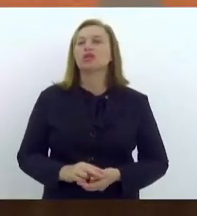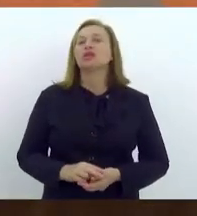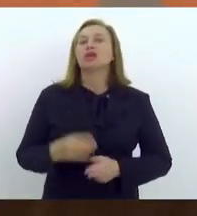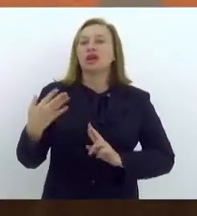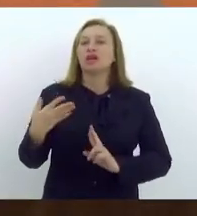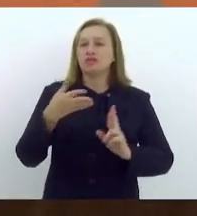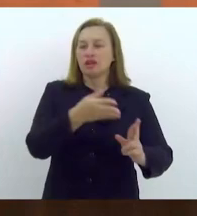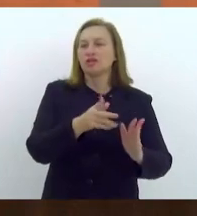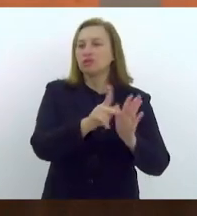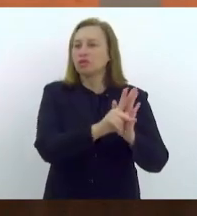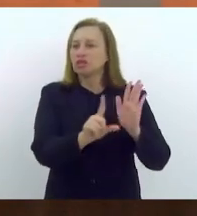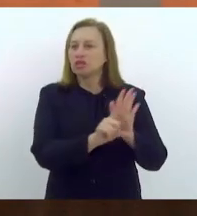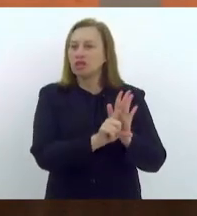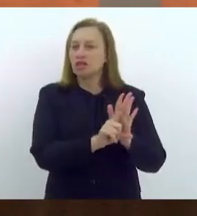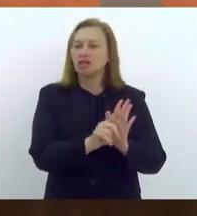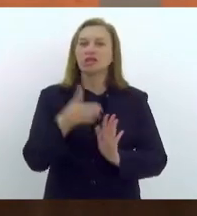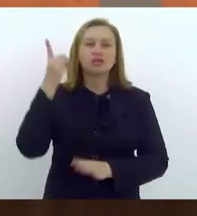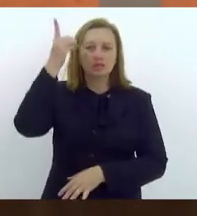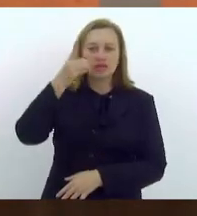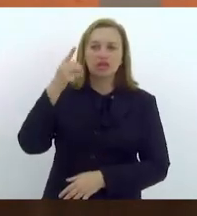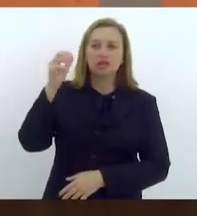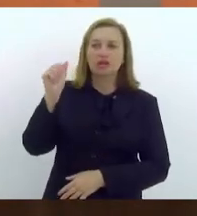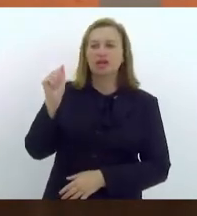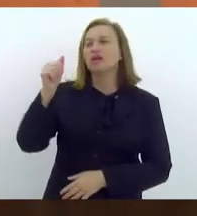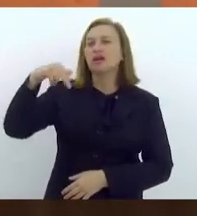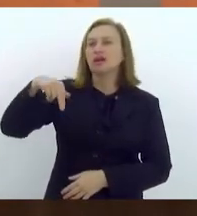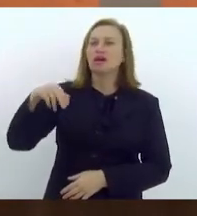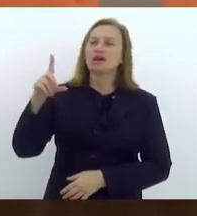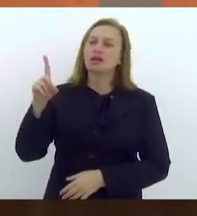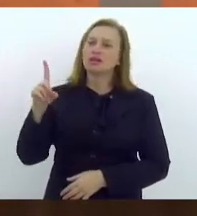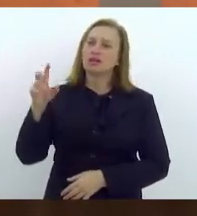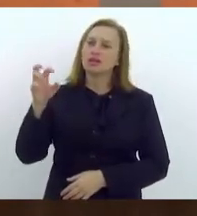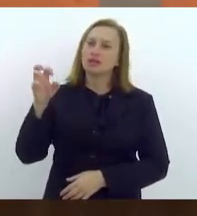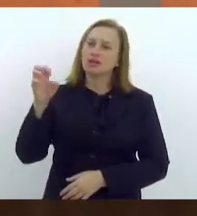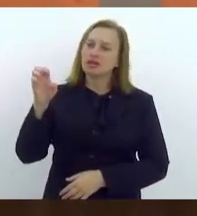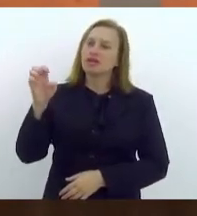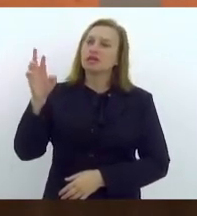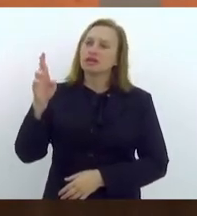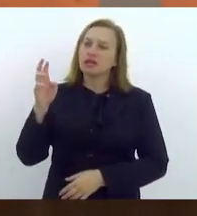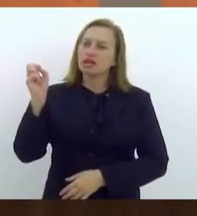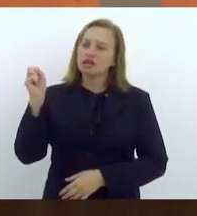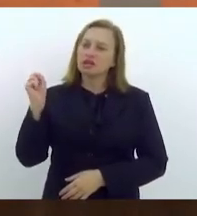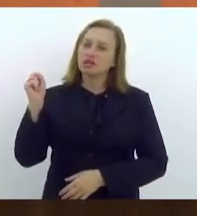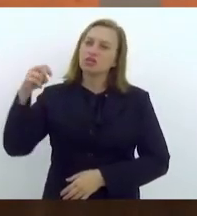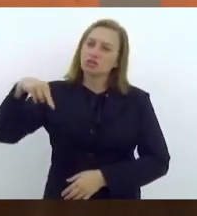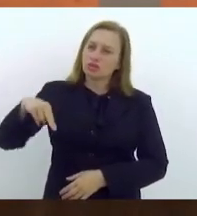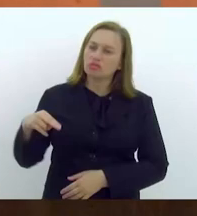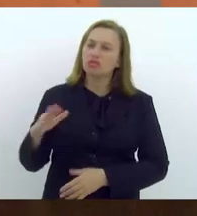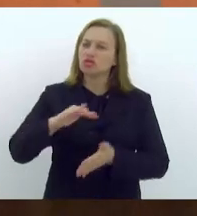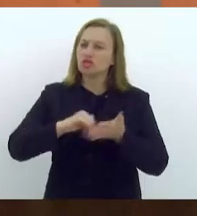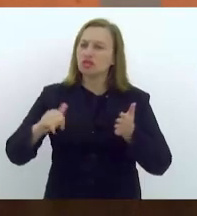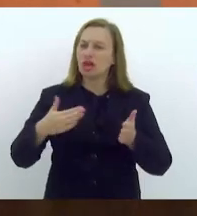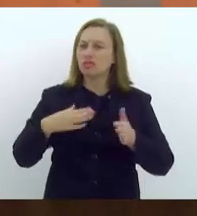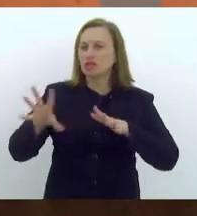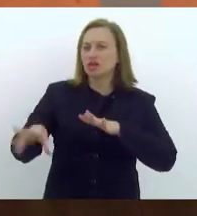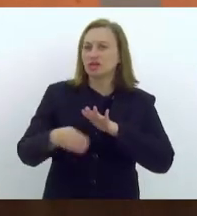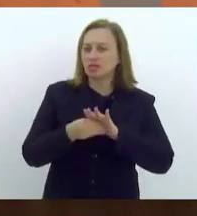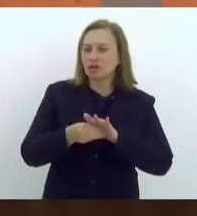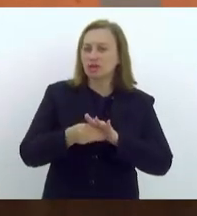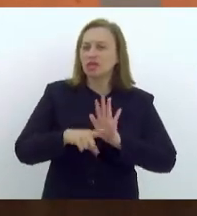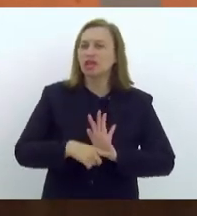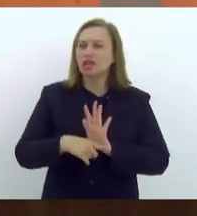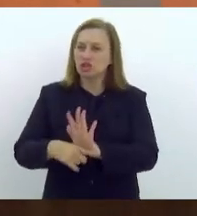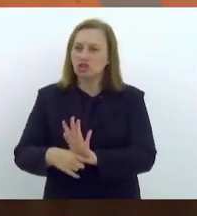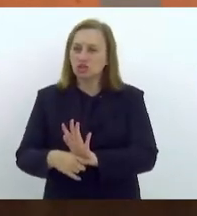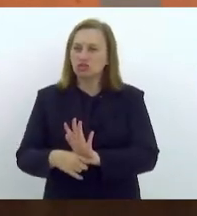de lei do deputado Anderson Moraes e confirmar a retirada da minha emenda, em contribuição também à